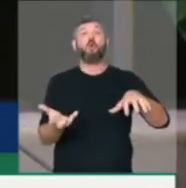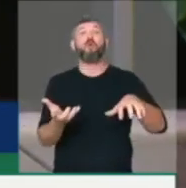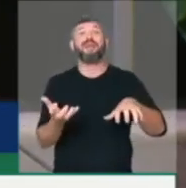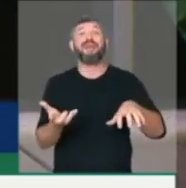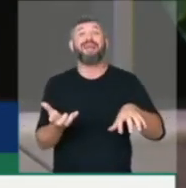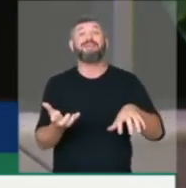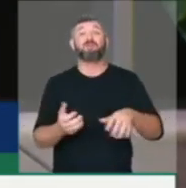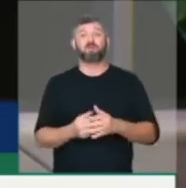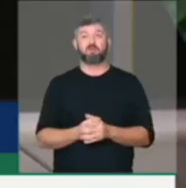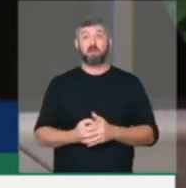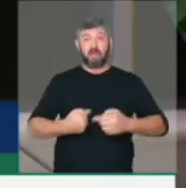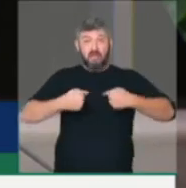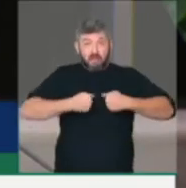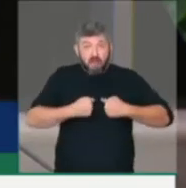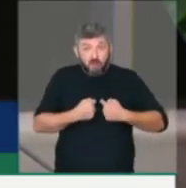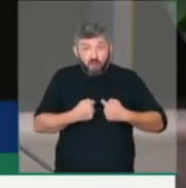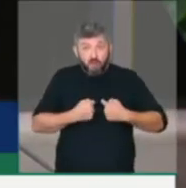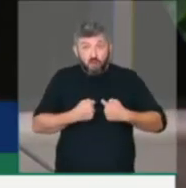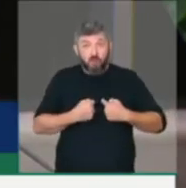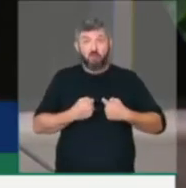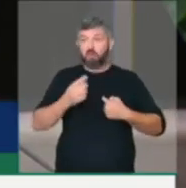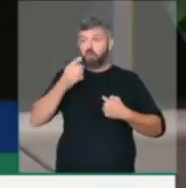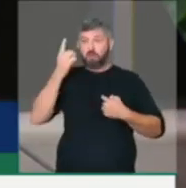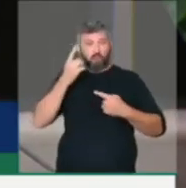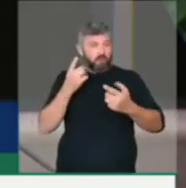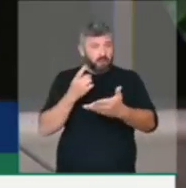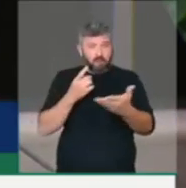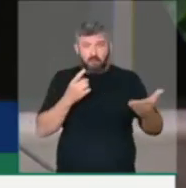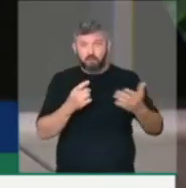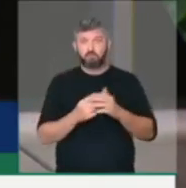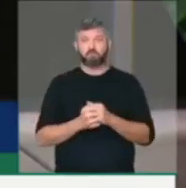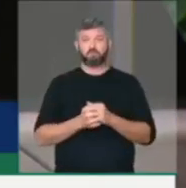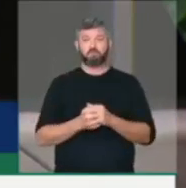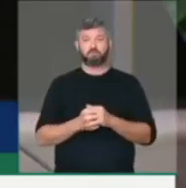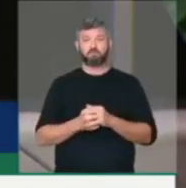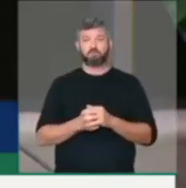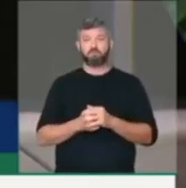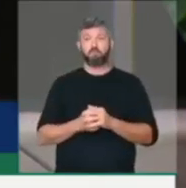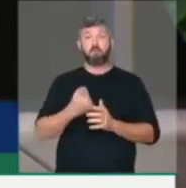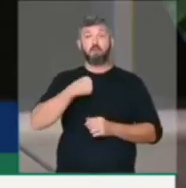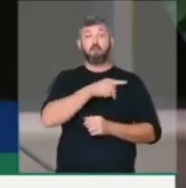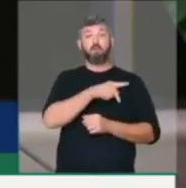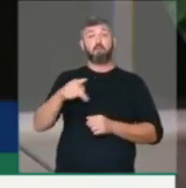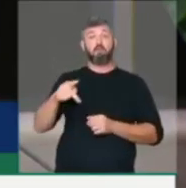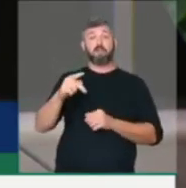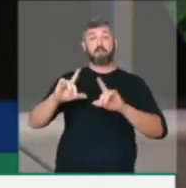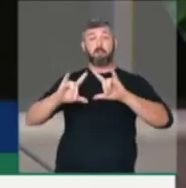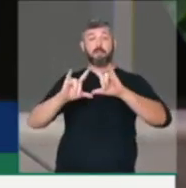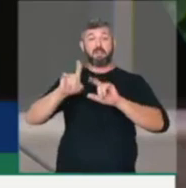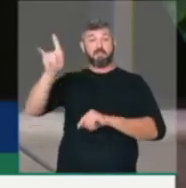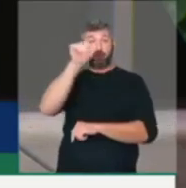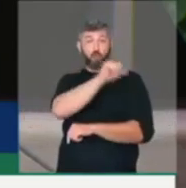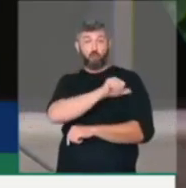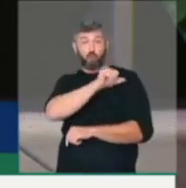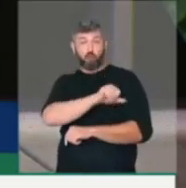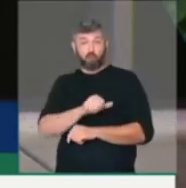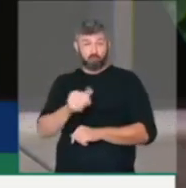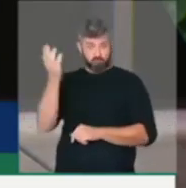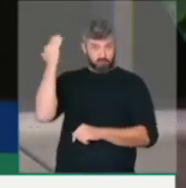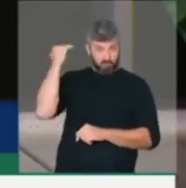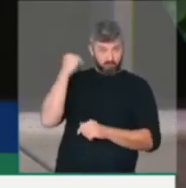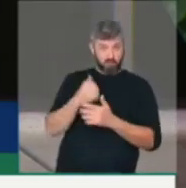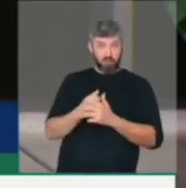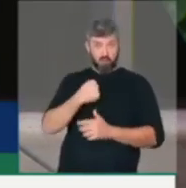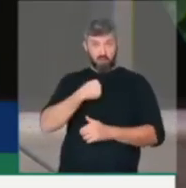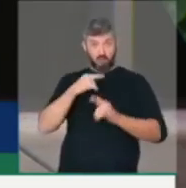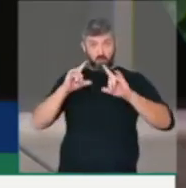Eu, deputada Joyce Molon, acompanhou este de perto, éramos deputados estaduais juntos, presidia a CPI das milícias. Na época que presidia a